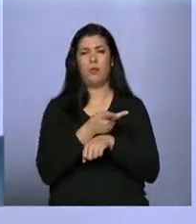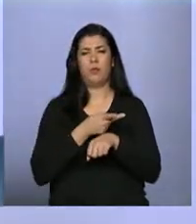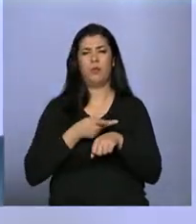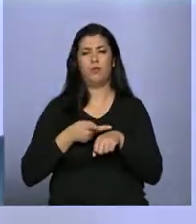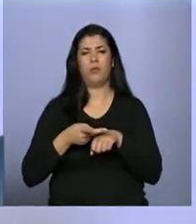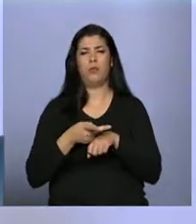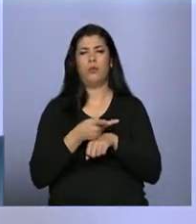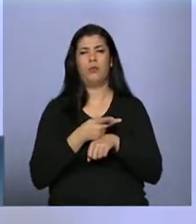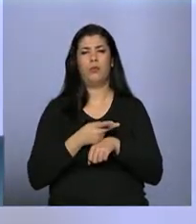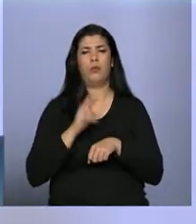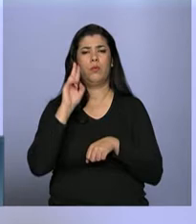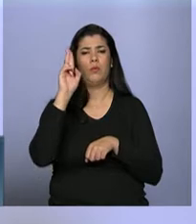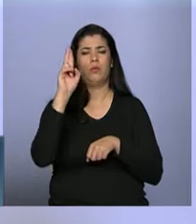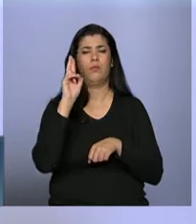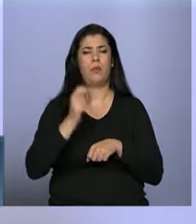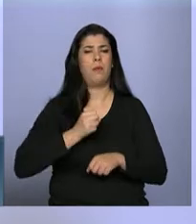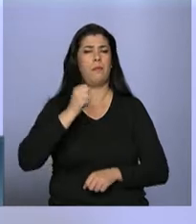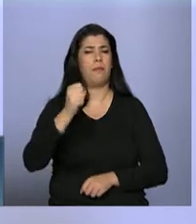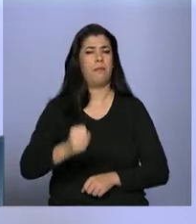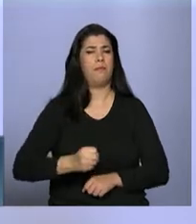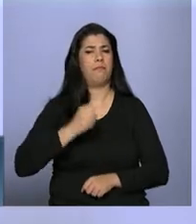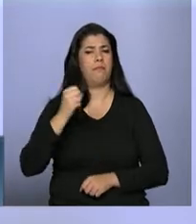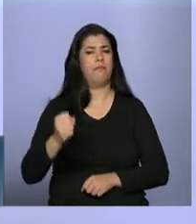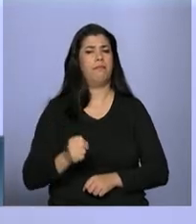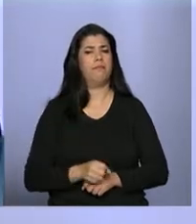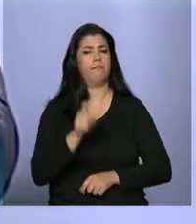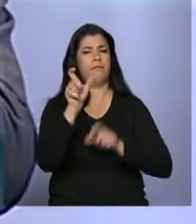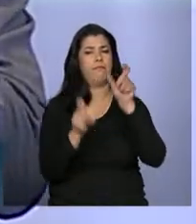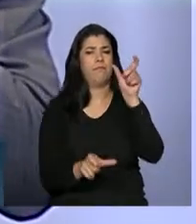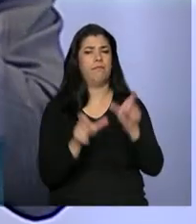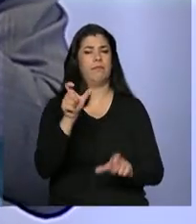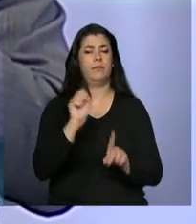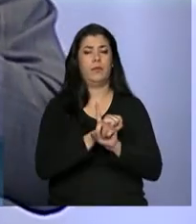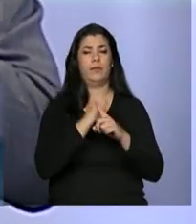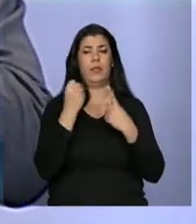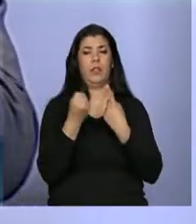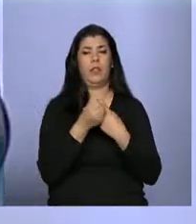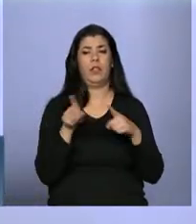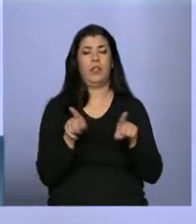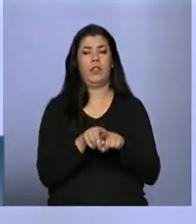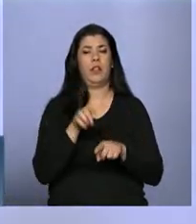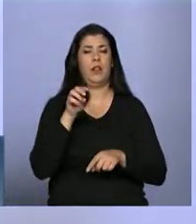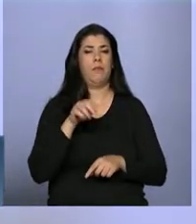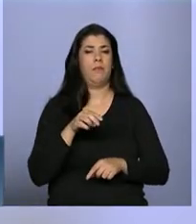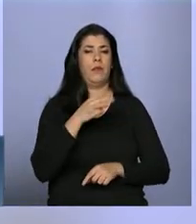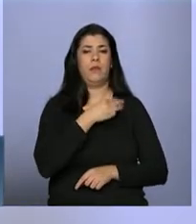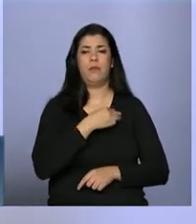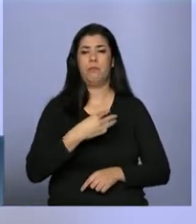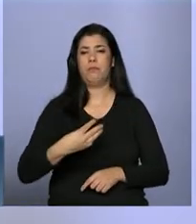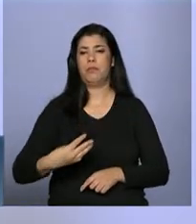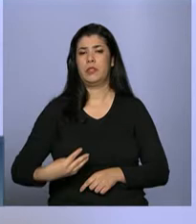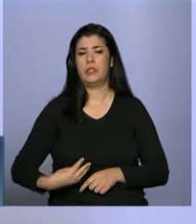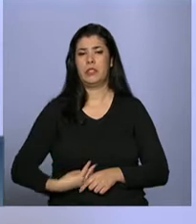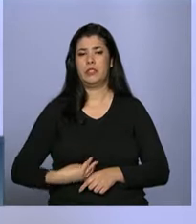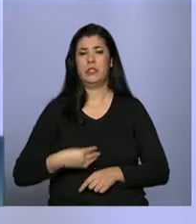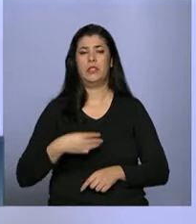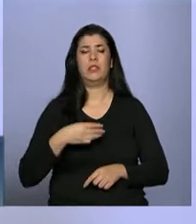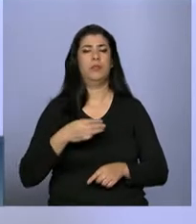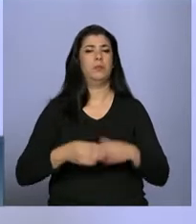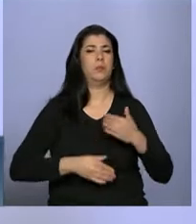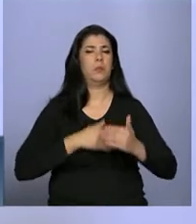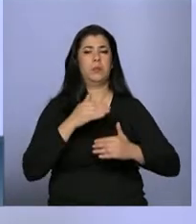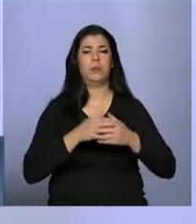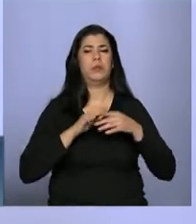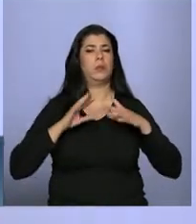da pastoral, de entidades da sociedade civil organizada, do Ministério Público Federal, enfim, todos que estão